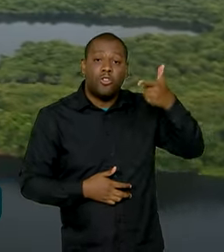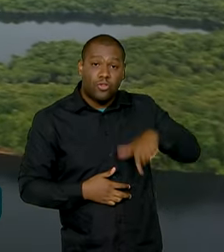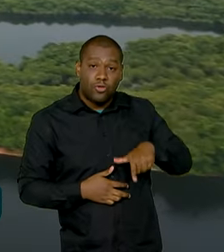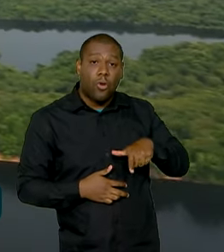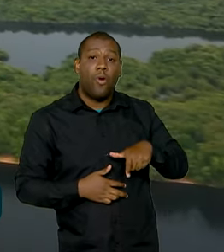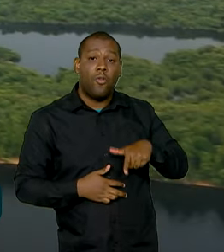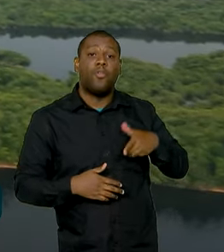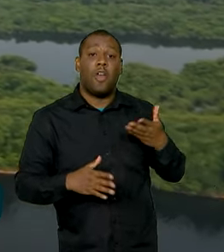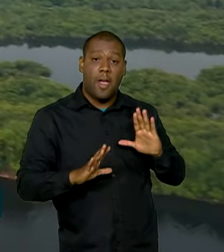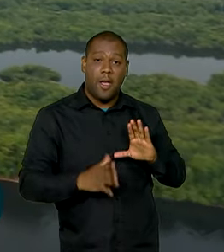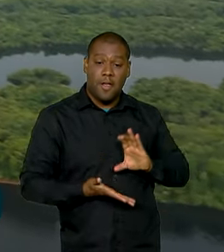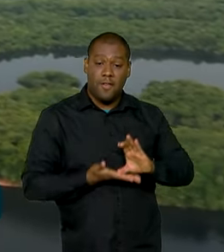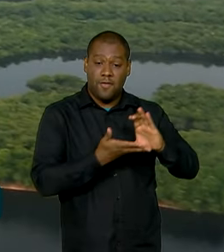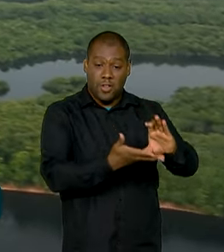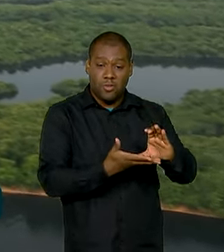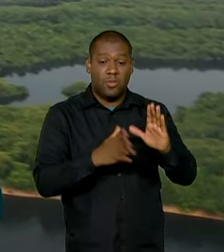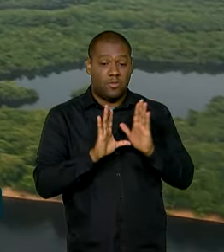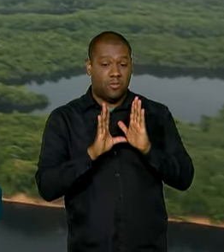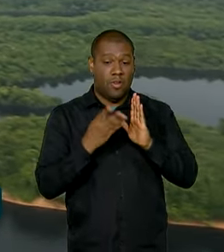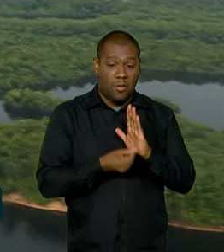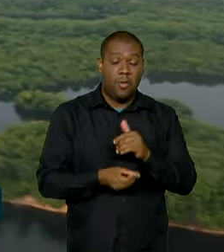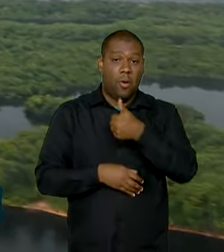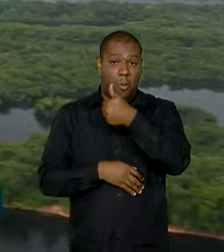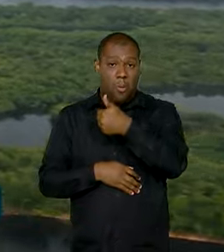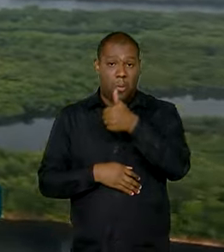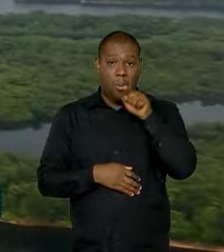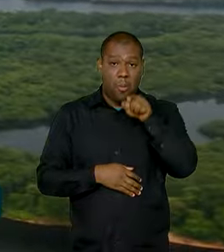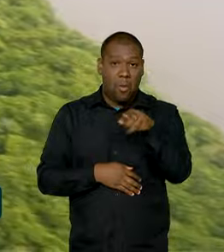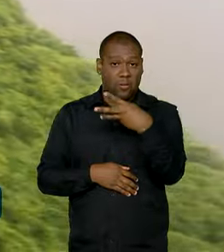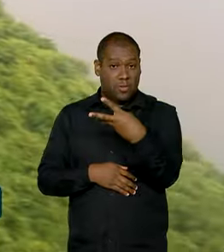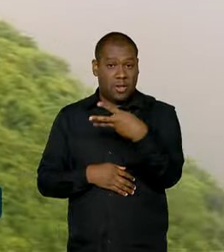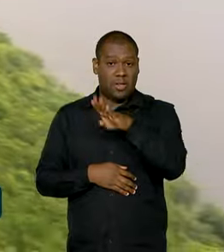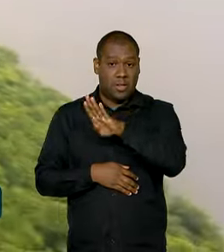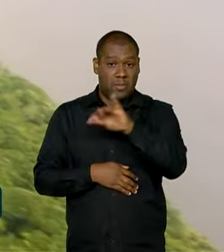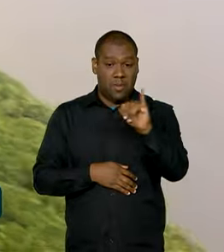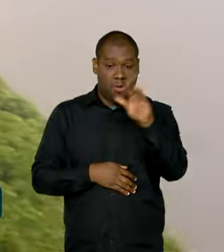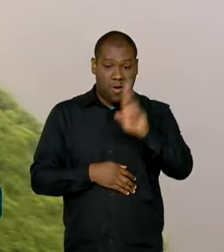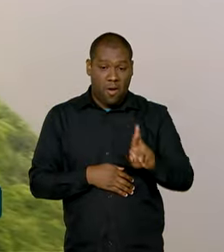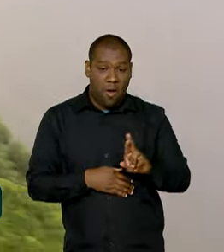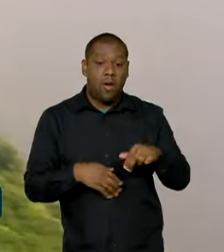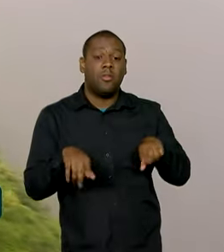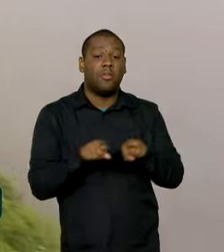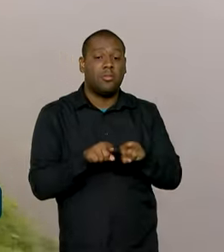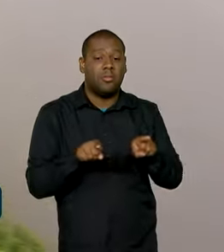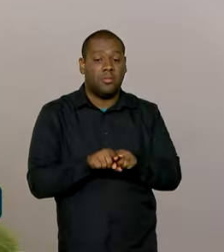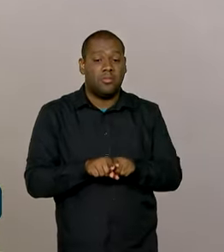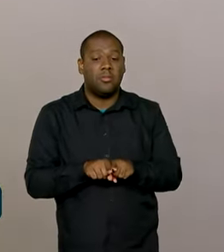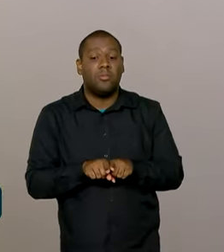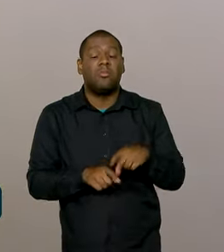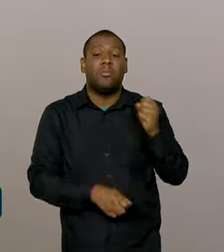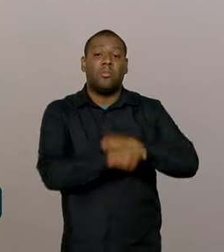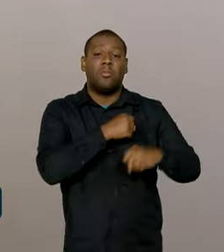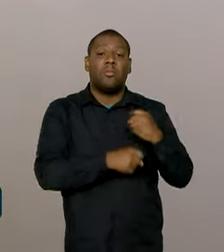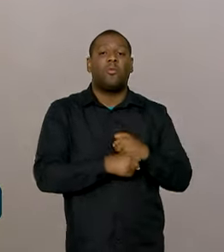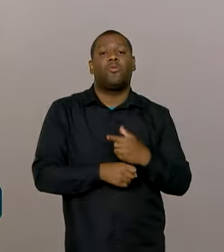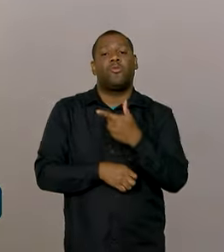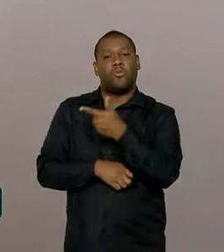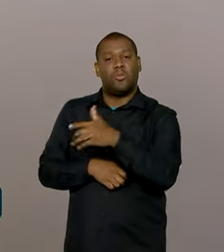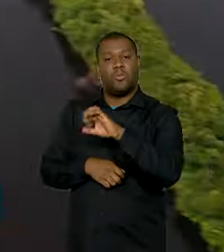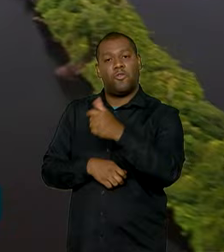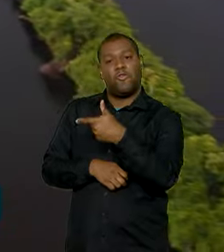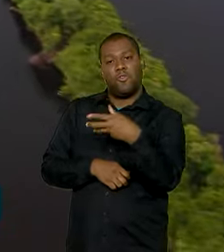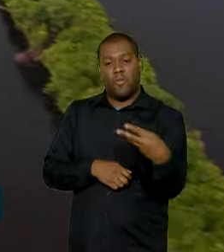Fundo Amazônia, com 1,3 bilhão em aprovações e chamadas públicas em 2023 e a